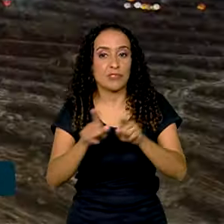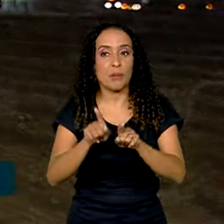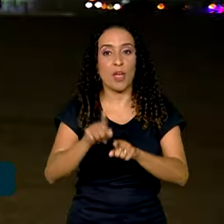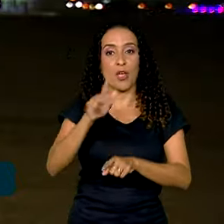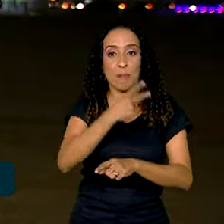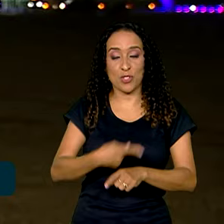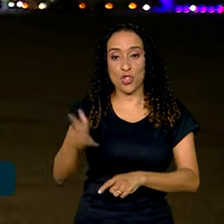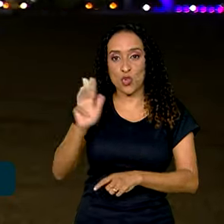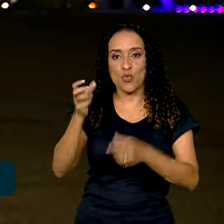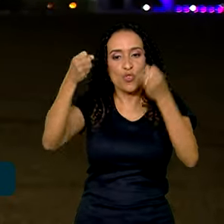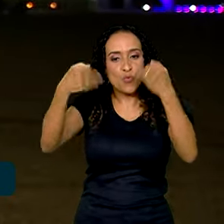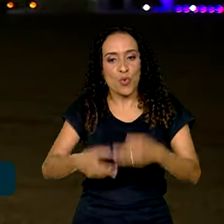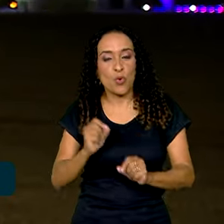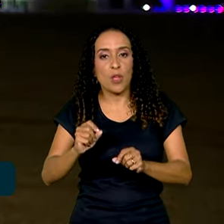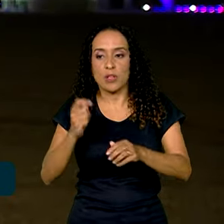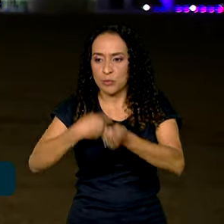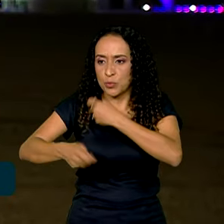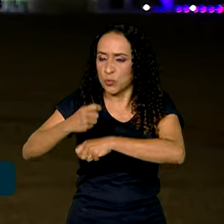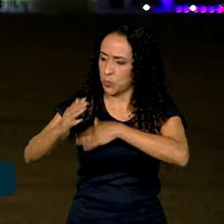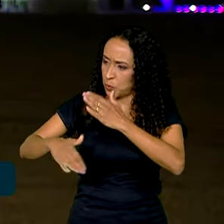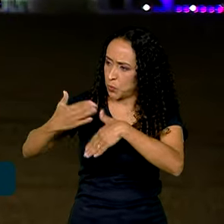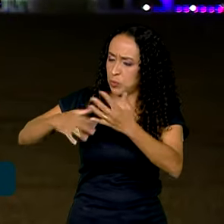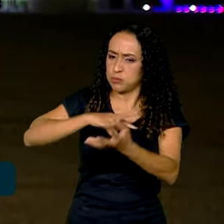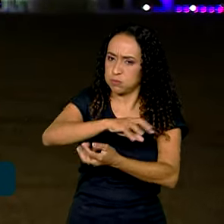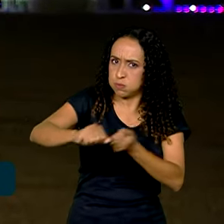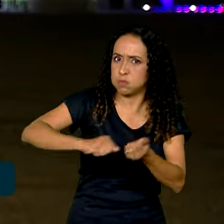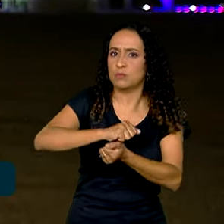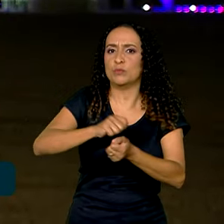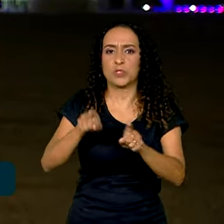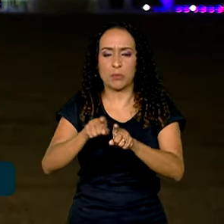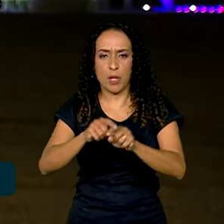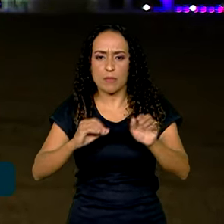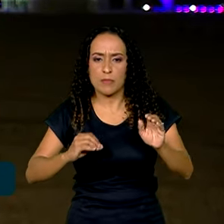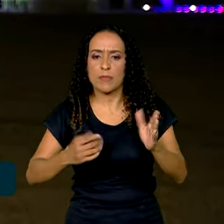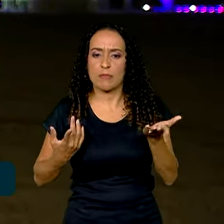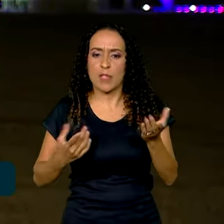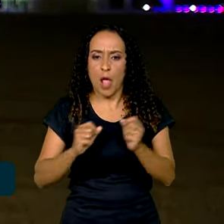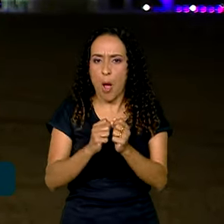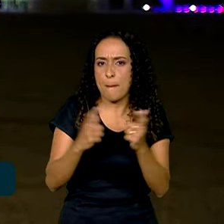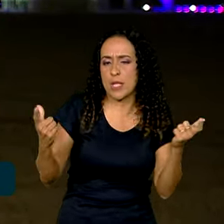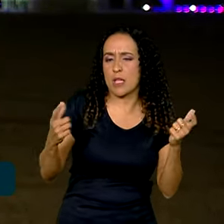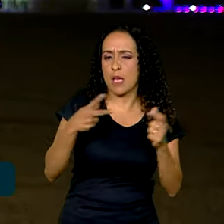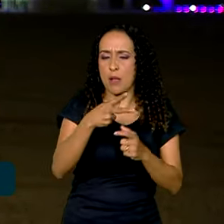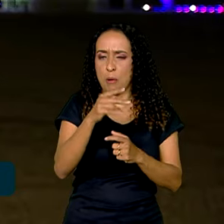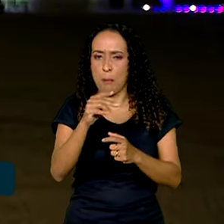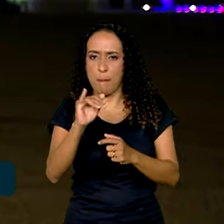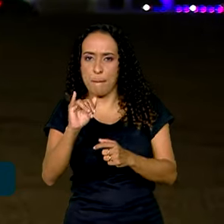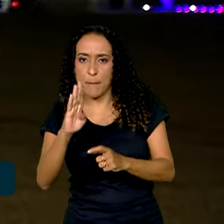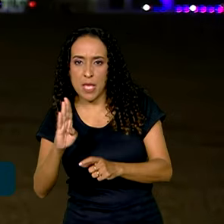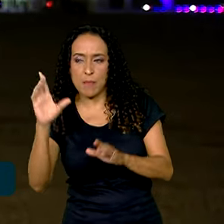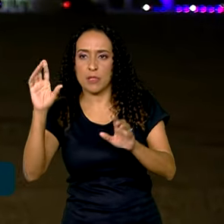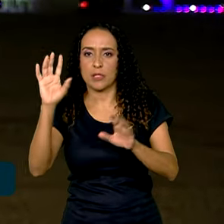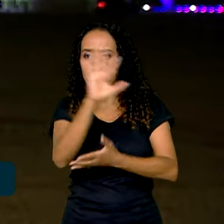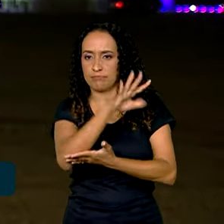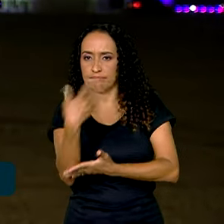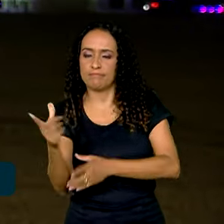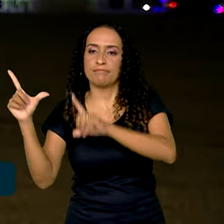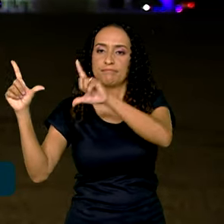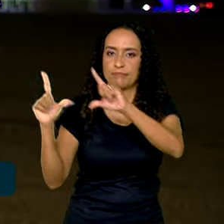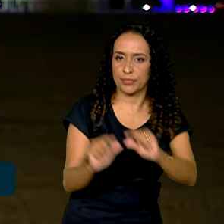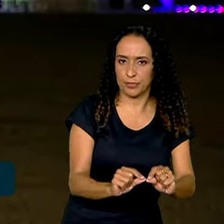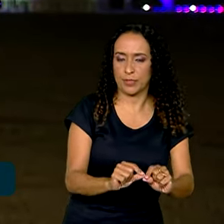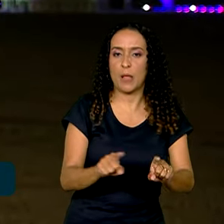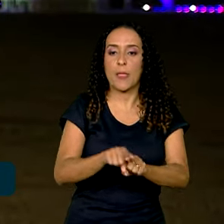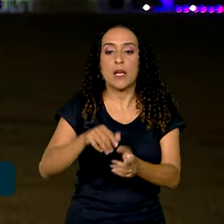Lula disse que a economia cresce de forma sustentável com o aumento da prévia do PIB e queda do desmatamento. O